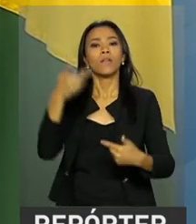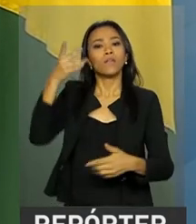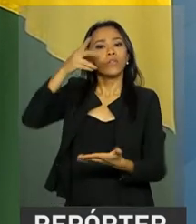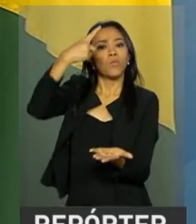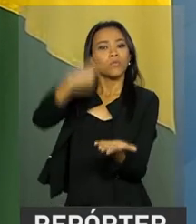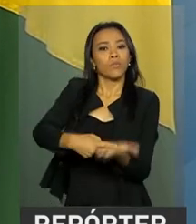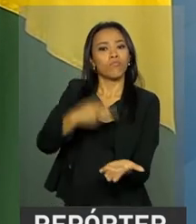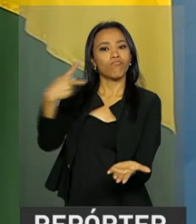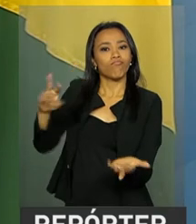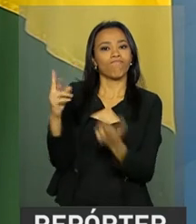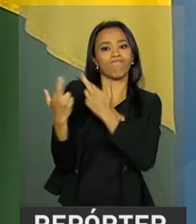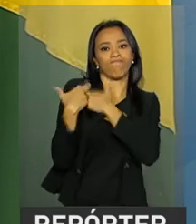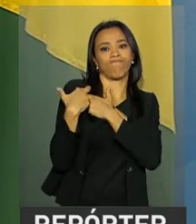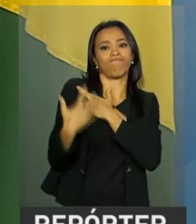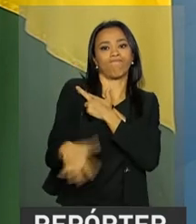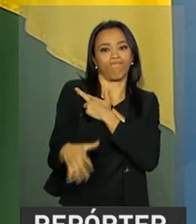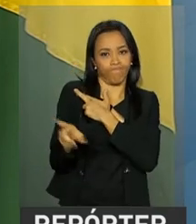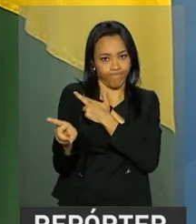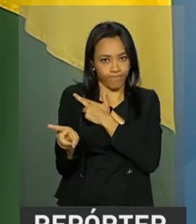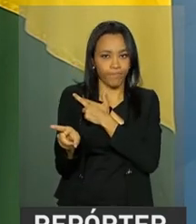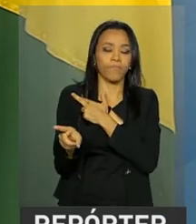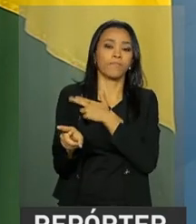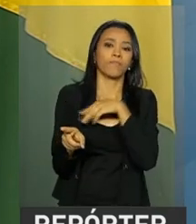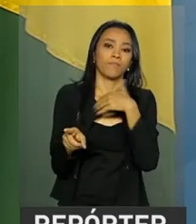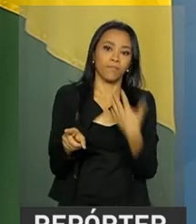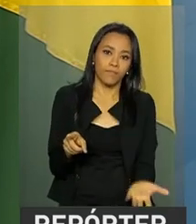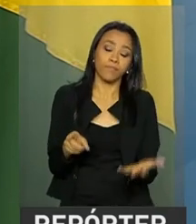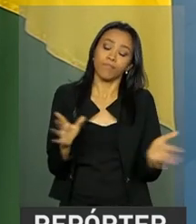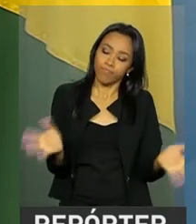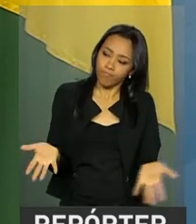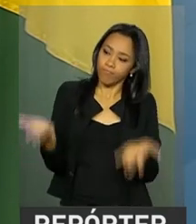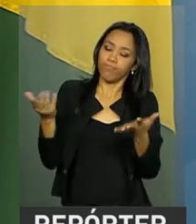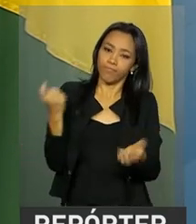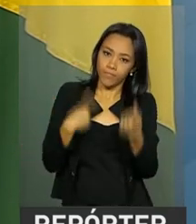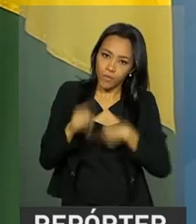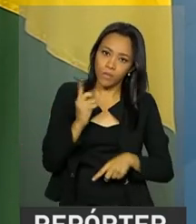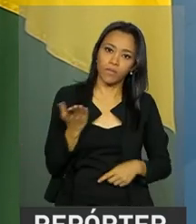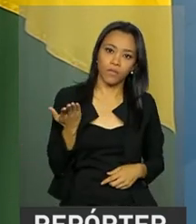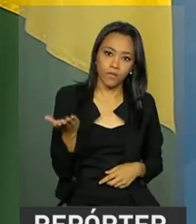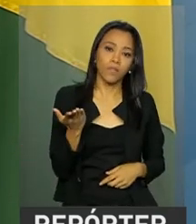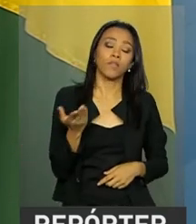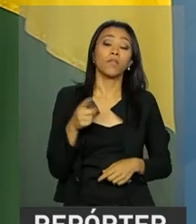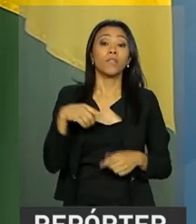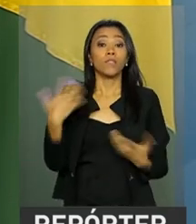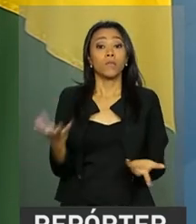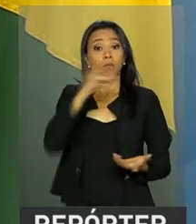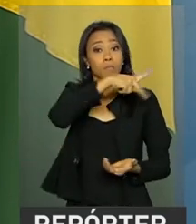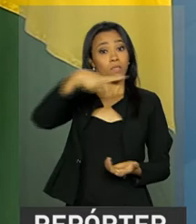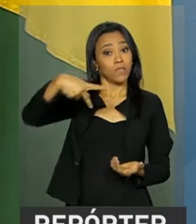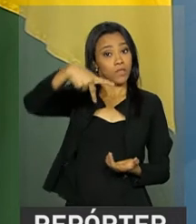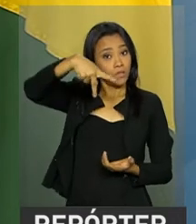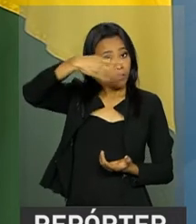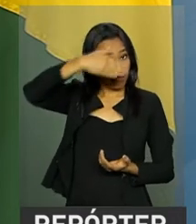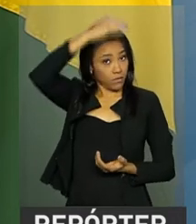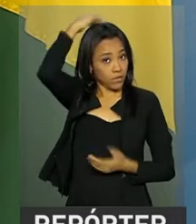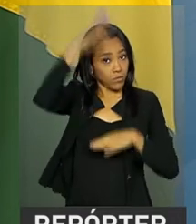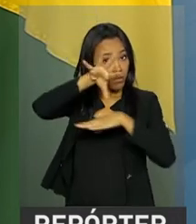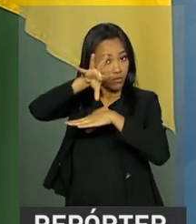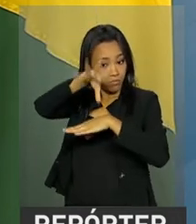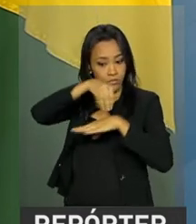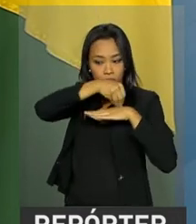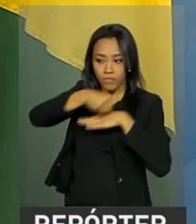responsabilidade. Ao desejar-lhe êxito em sua missão, o presidente Michel Temer expressa, desde já,